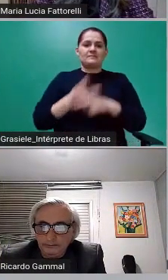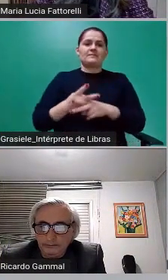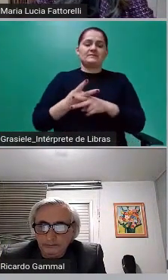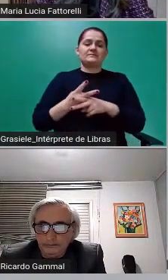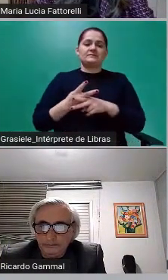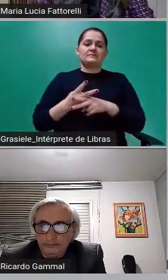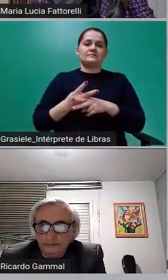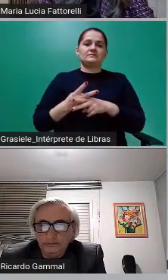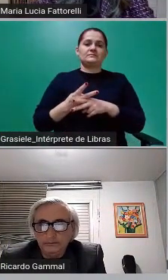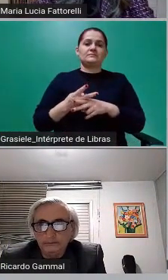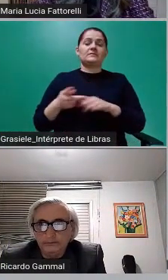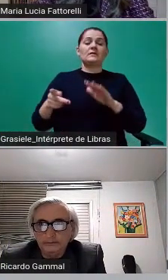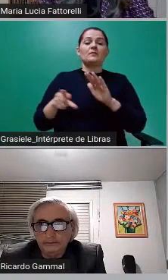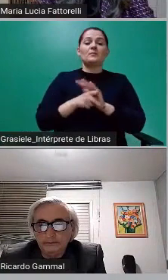desses títulos paulistanos.